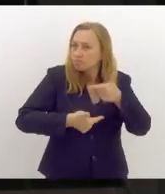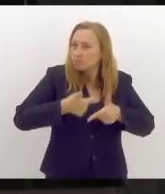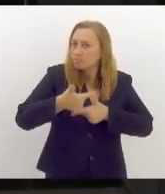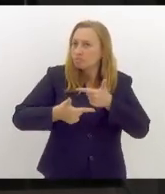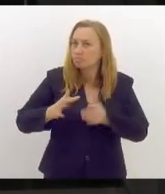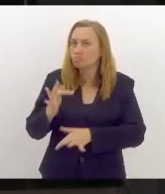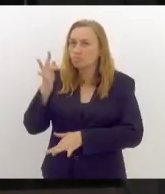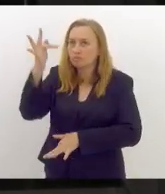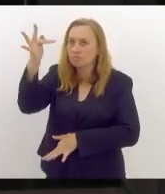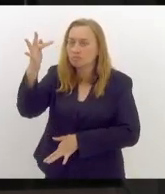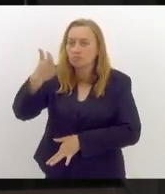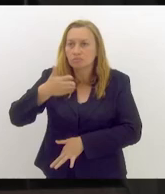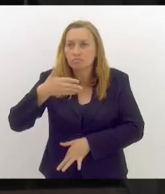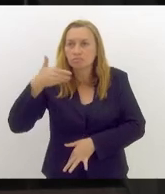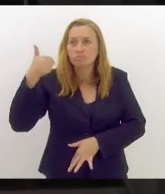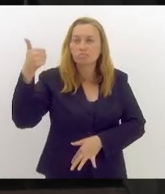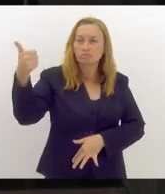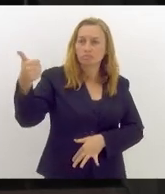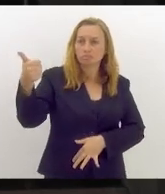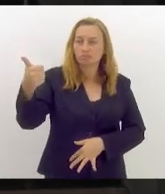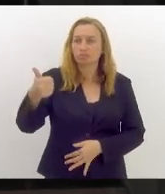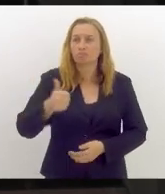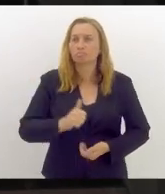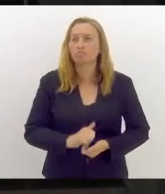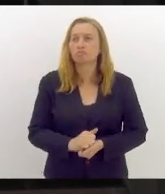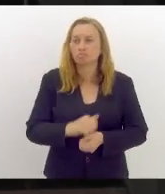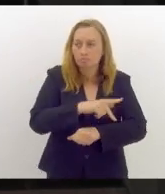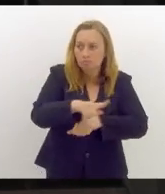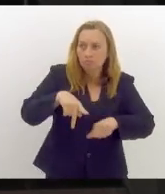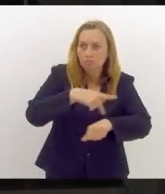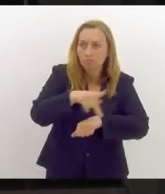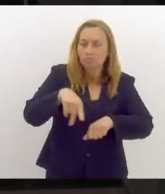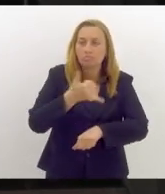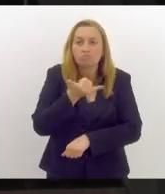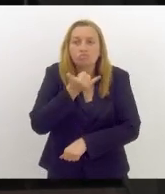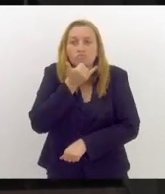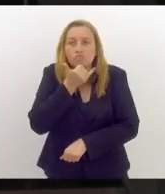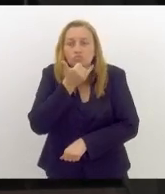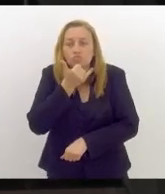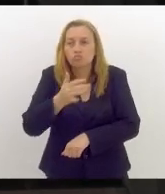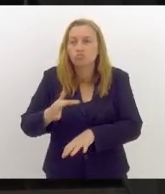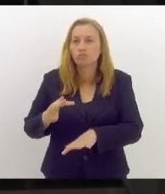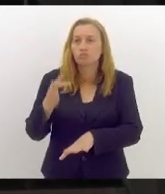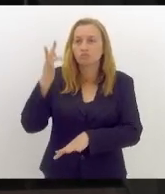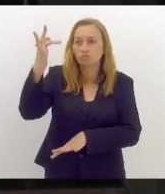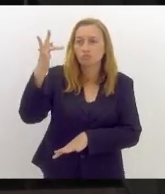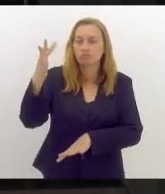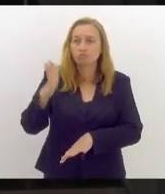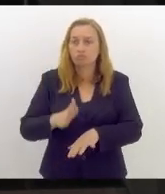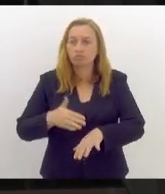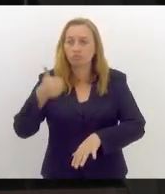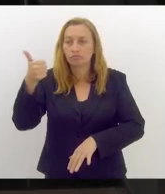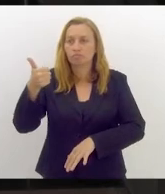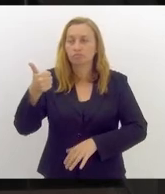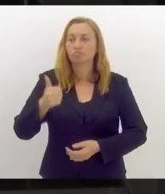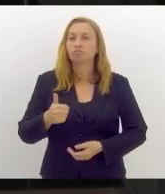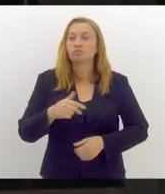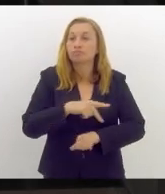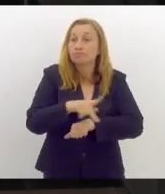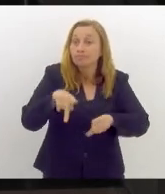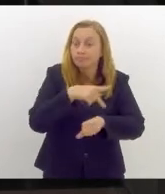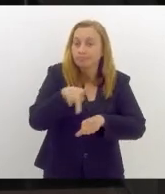melhor. Um país, desculpe, que lute por um futuro melhor. Um país